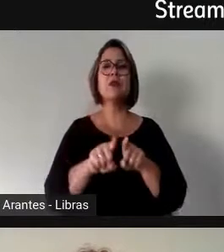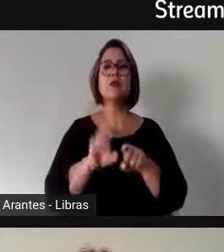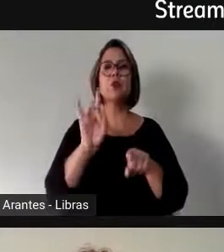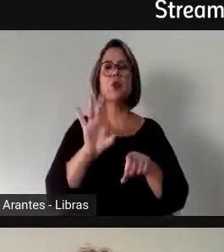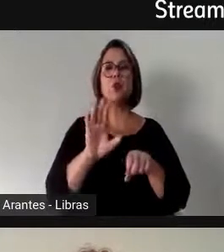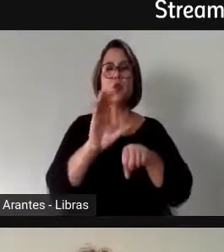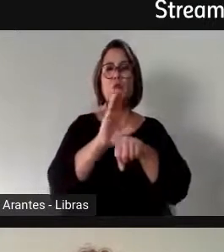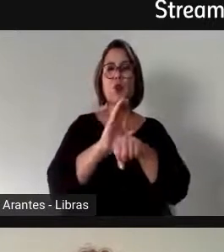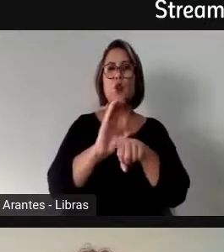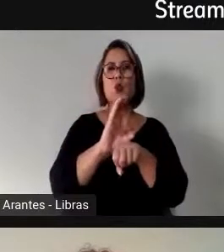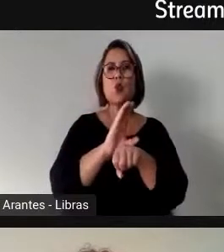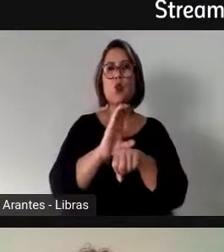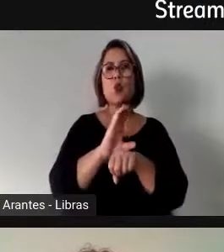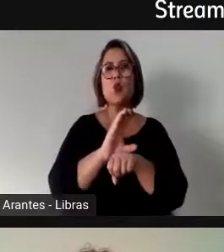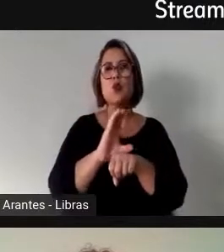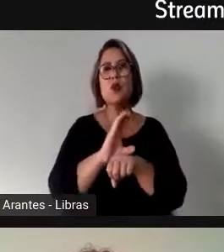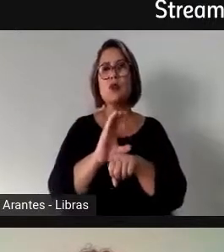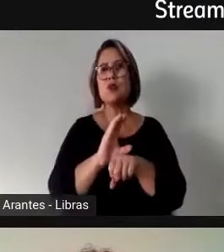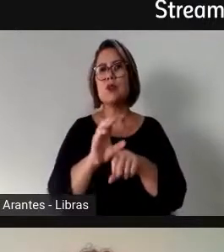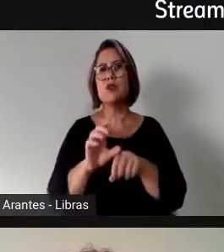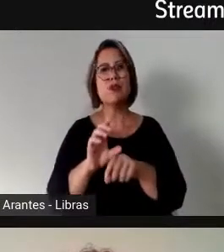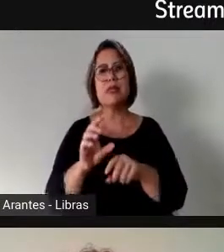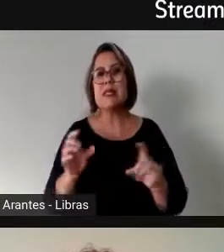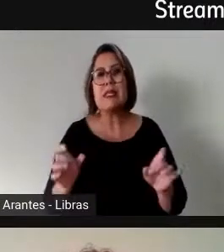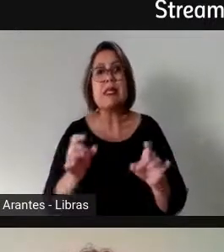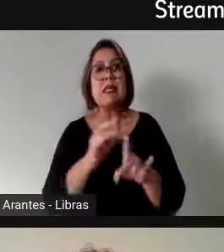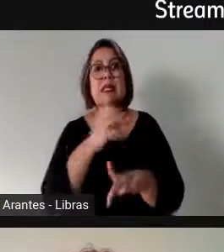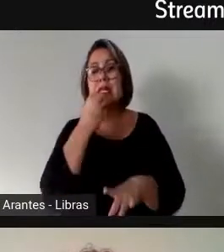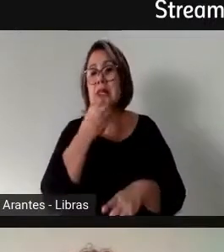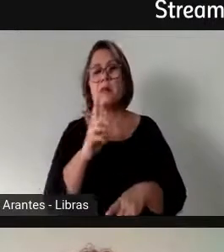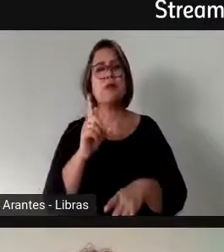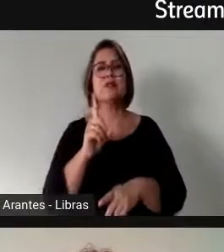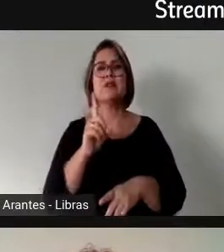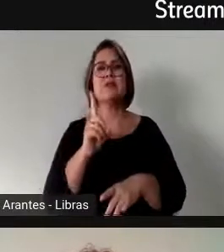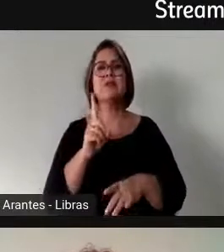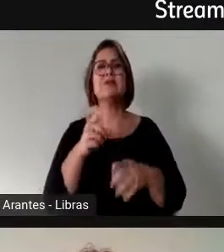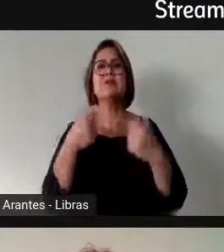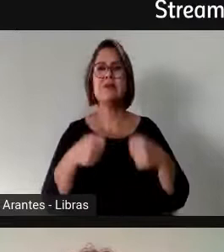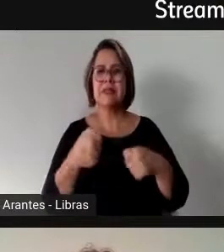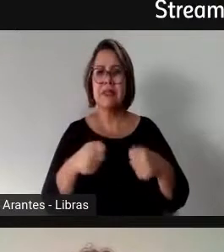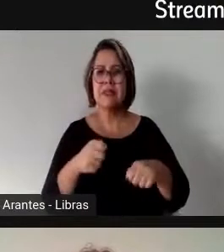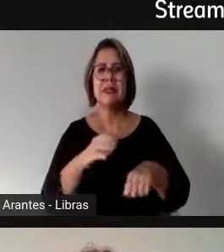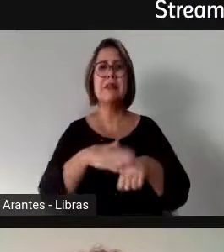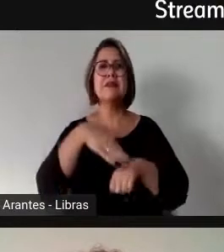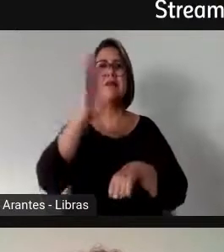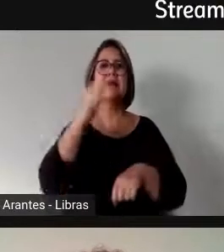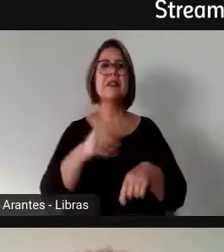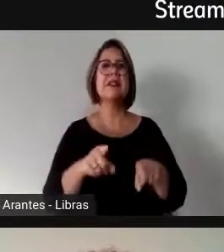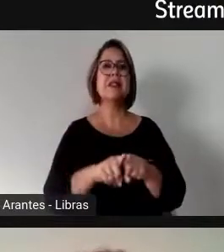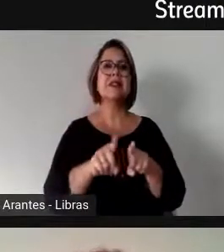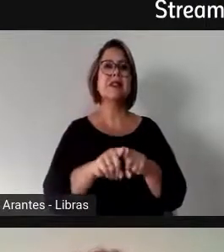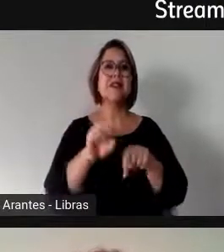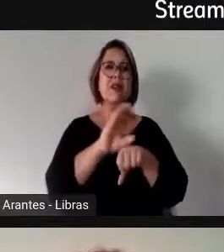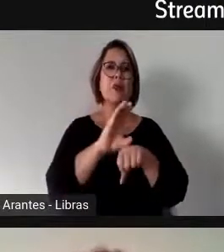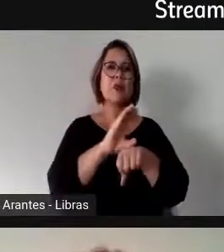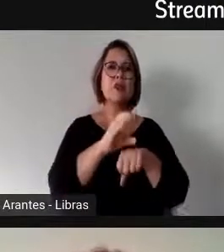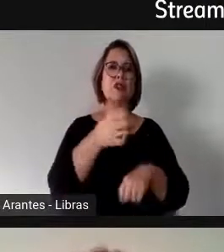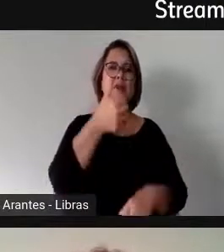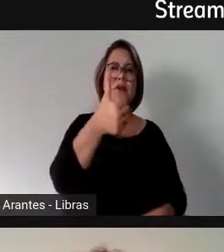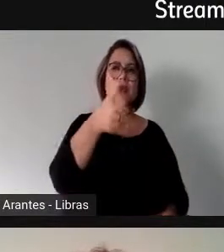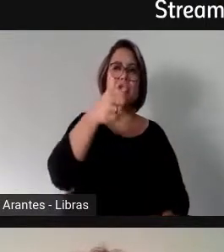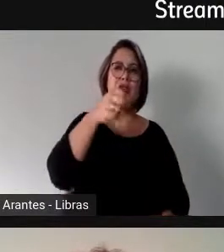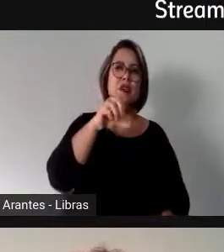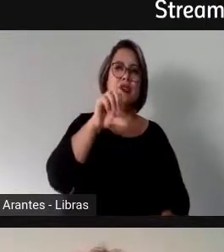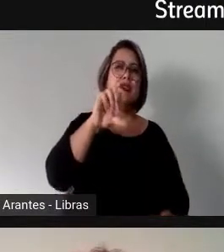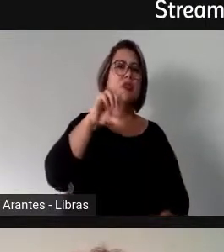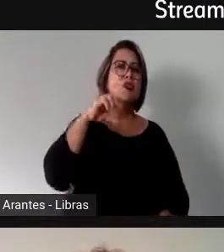existir a instituição não basta, né, as Constituições do Brasil desde 1822 dizem que todo poder emana